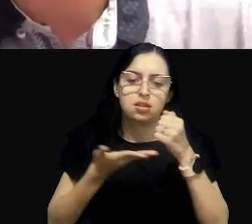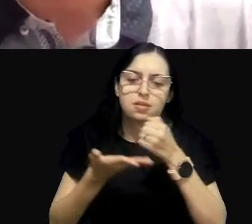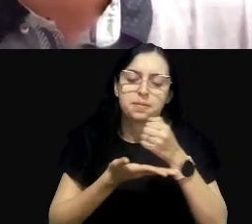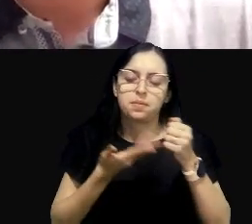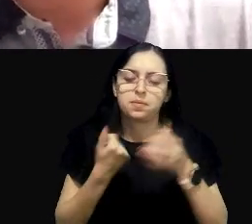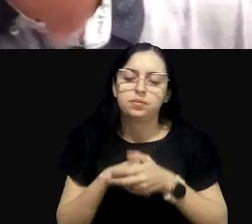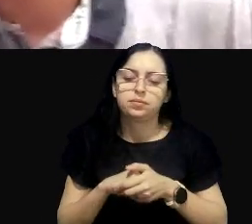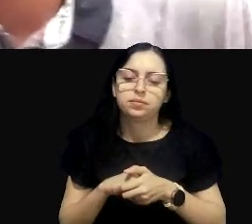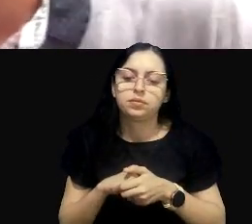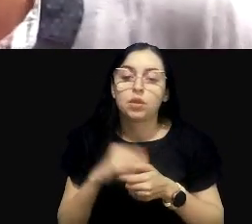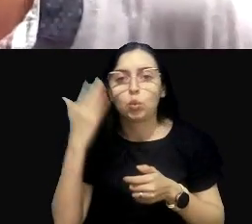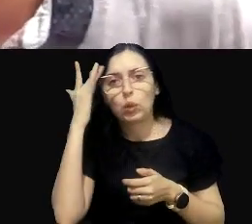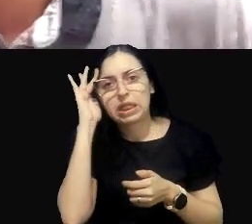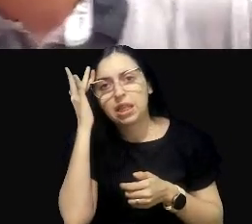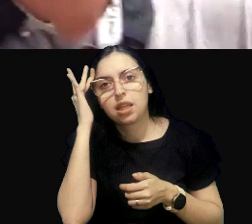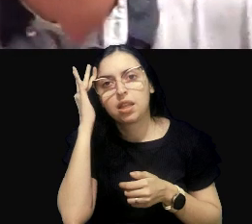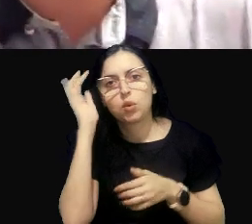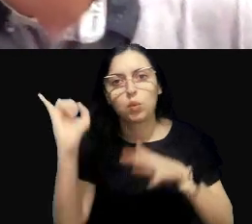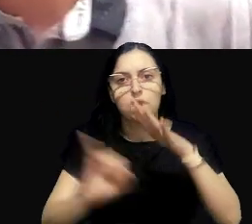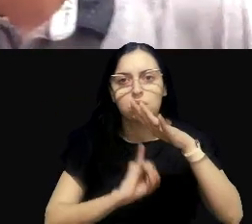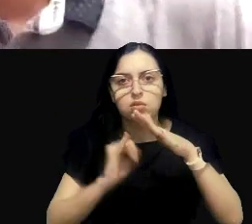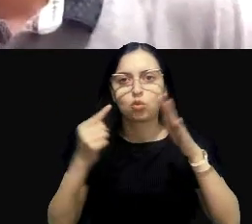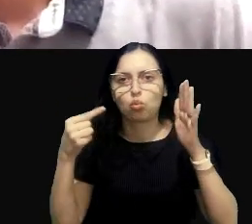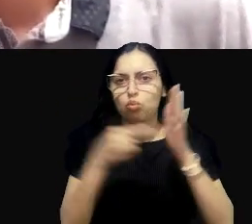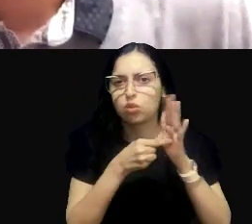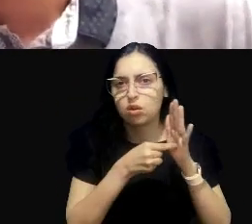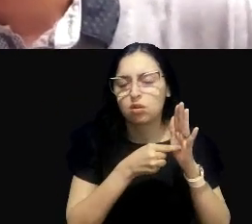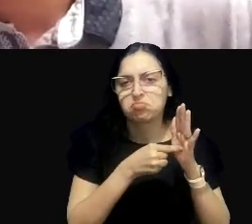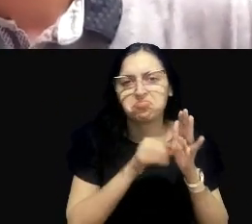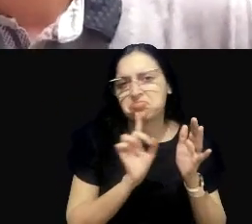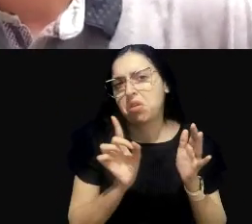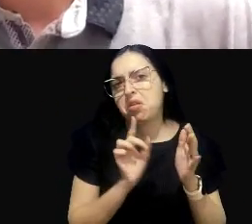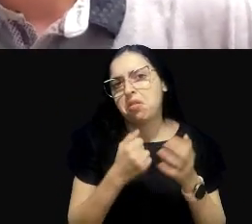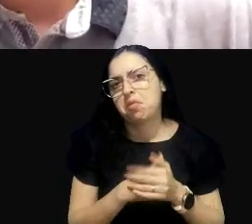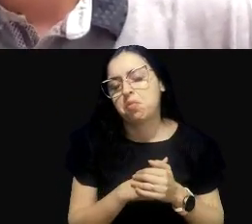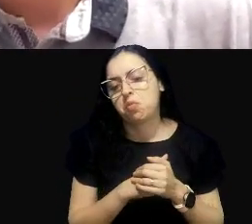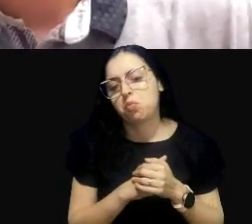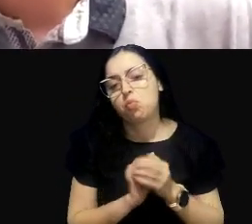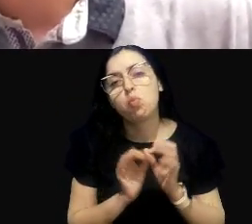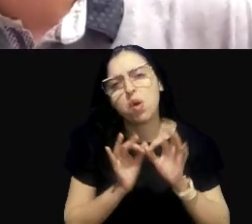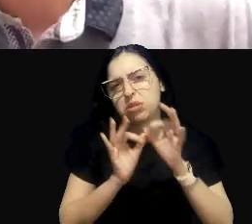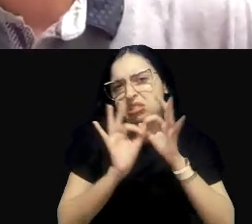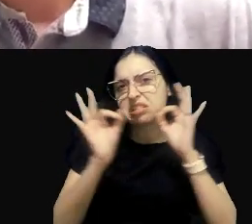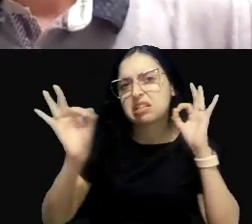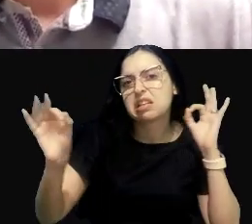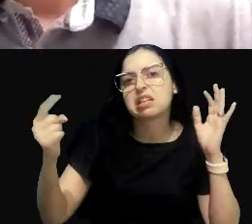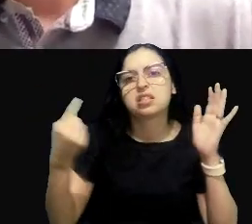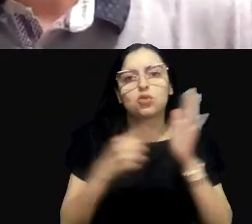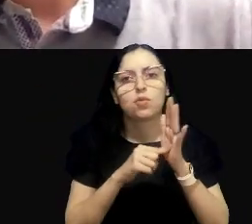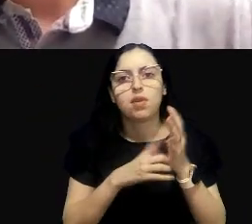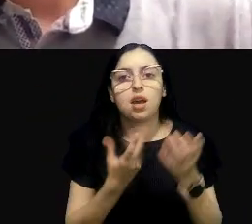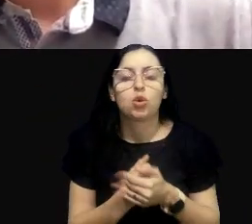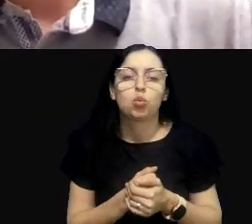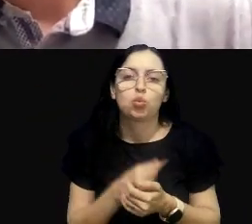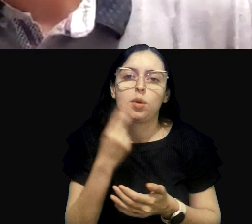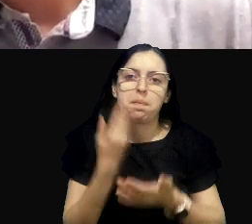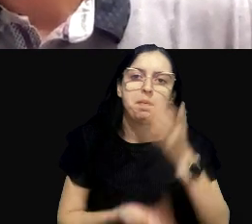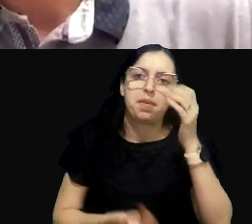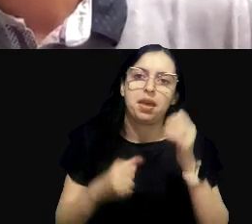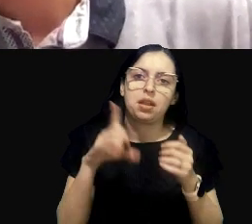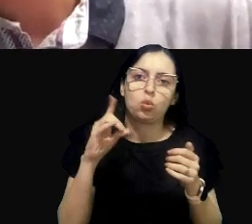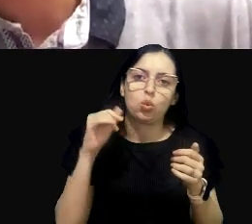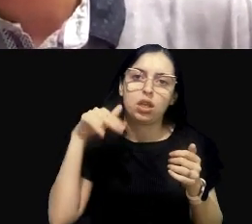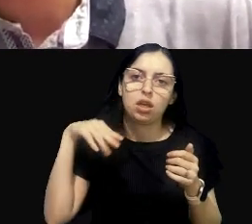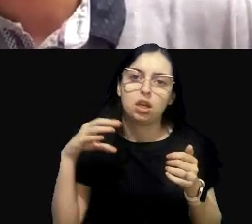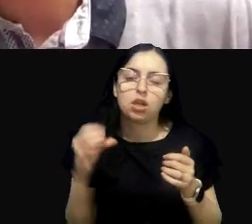se uma indústria causou impacto, não causou, qual que a extensão desse impacto, desse dano. Então, aí